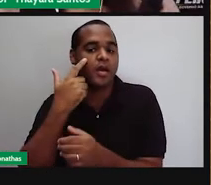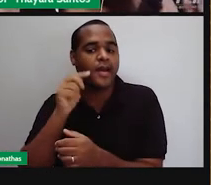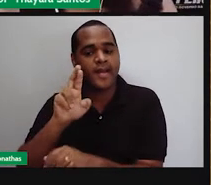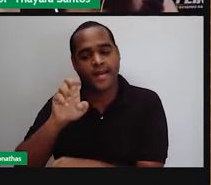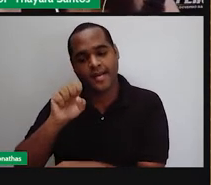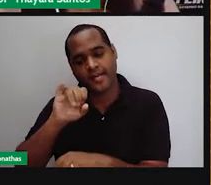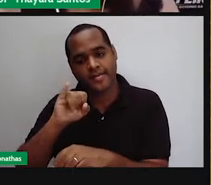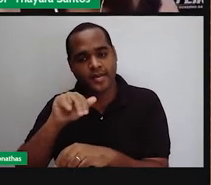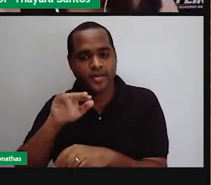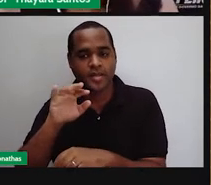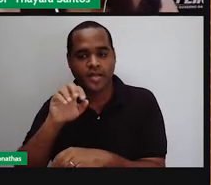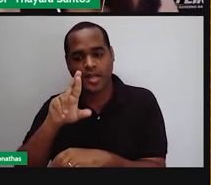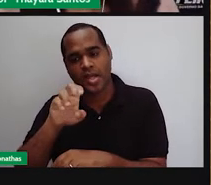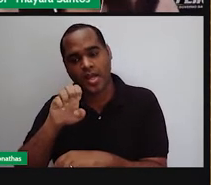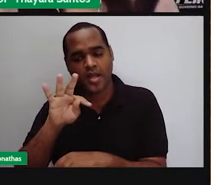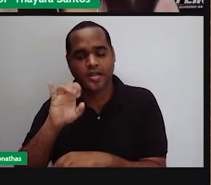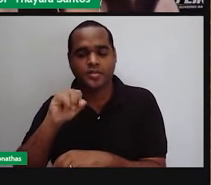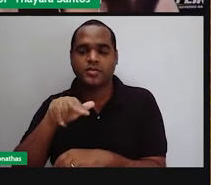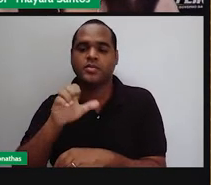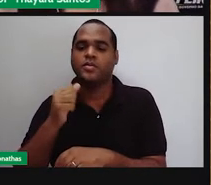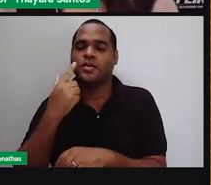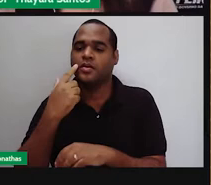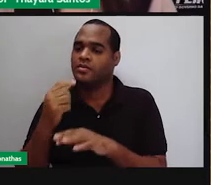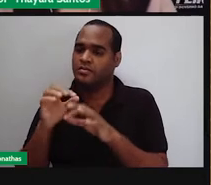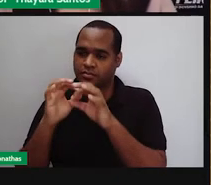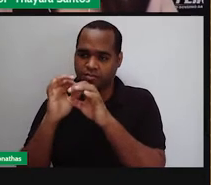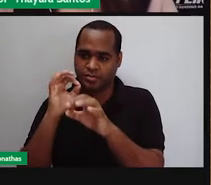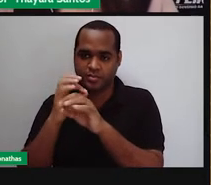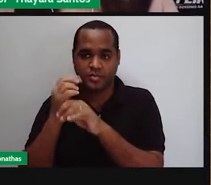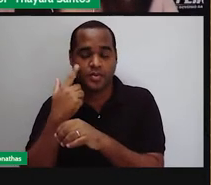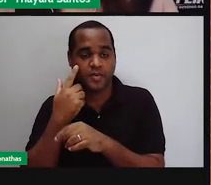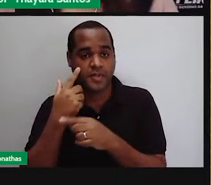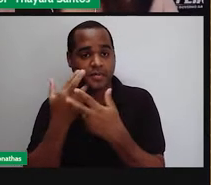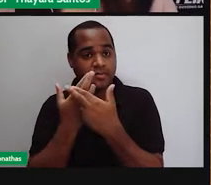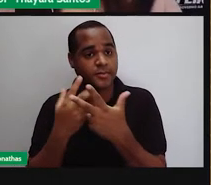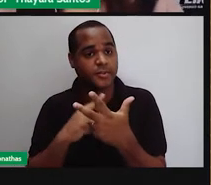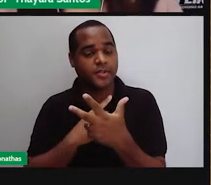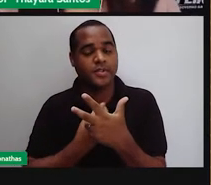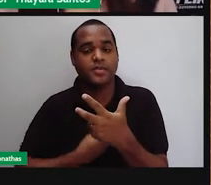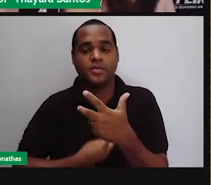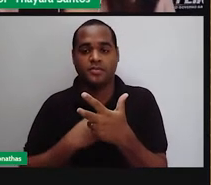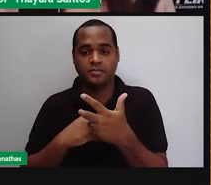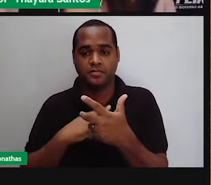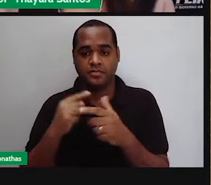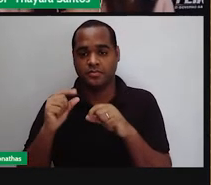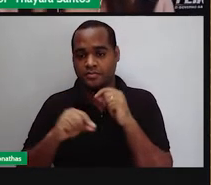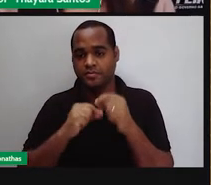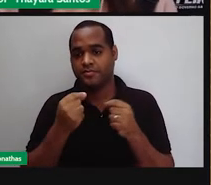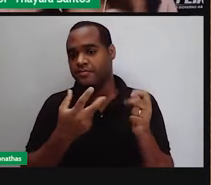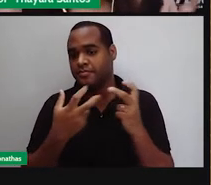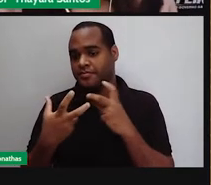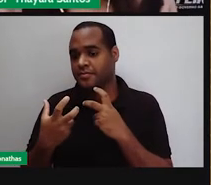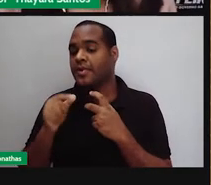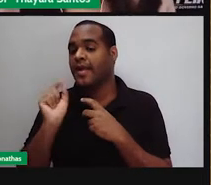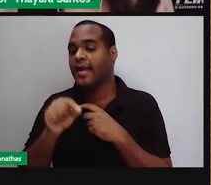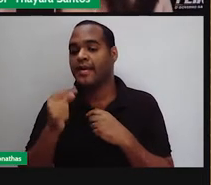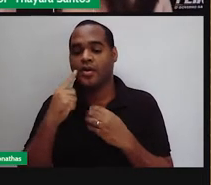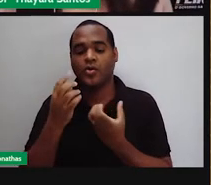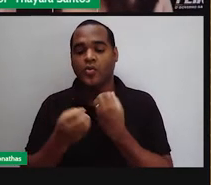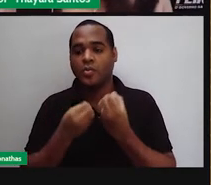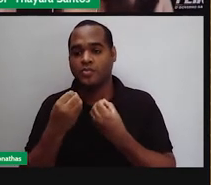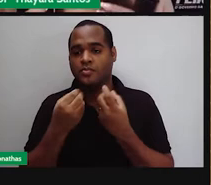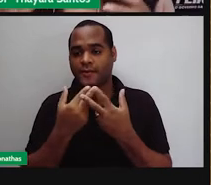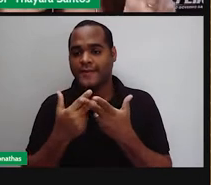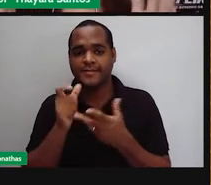nosso olho, que a gente chama de retina. E os bastonetes, o que é que os bastonetes fazem? Os bastonetes, eles percebem a forma dos